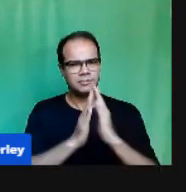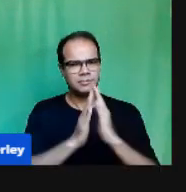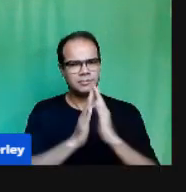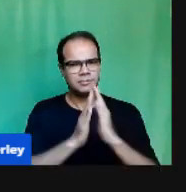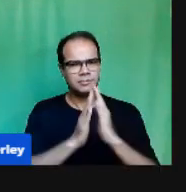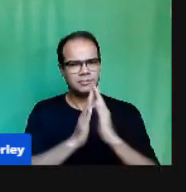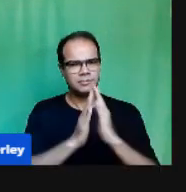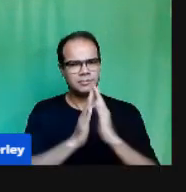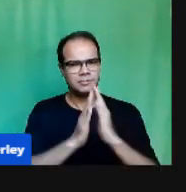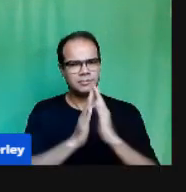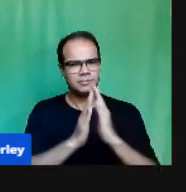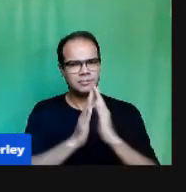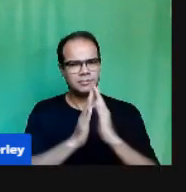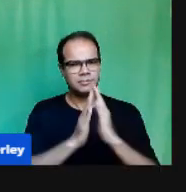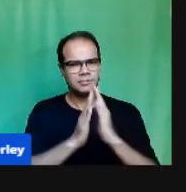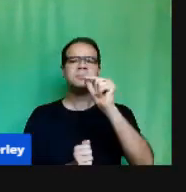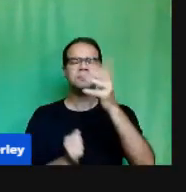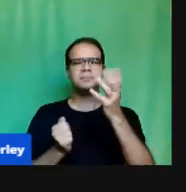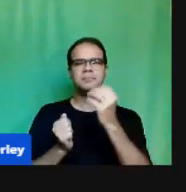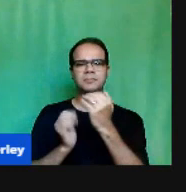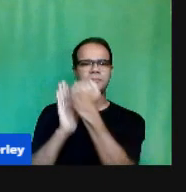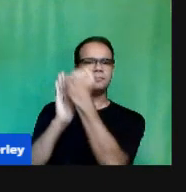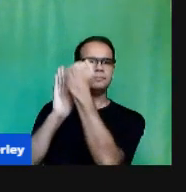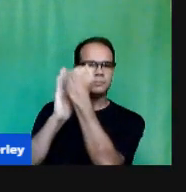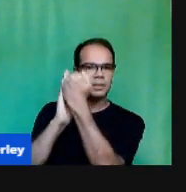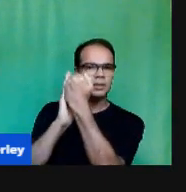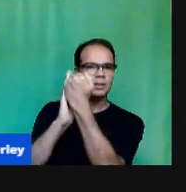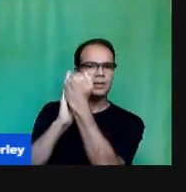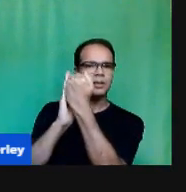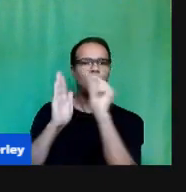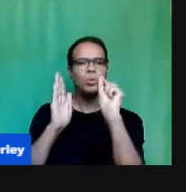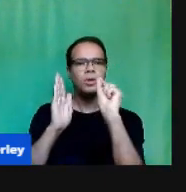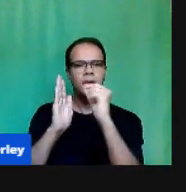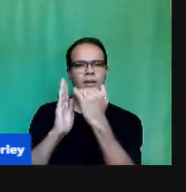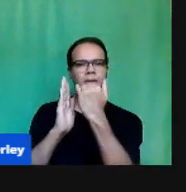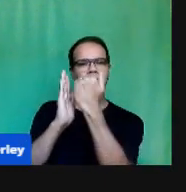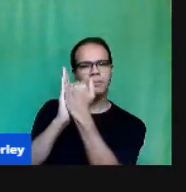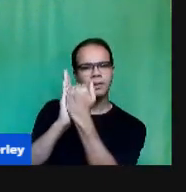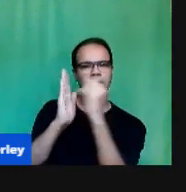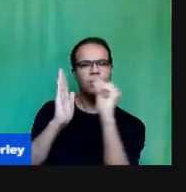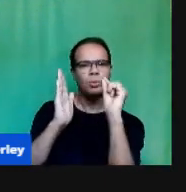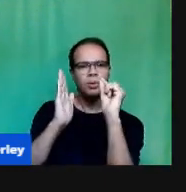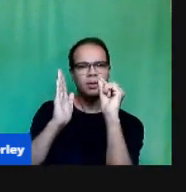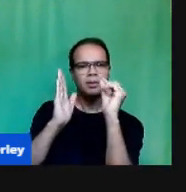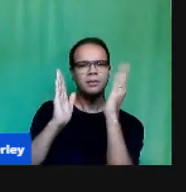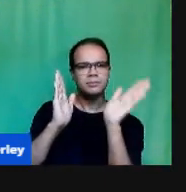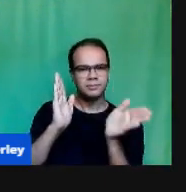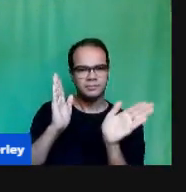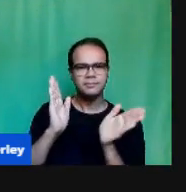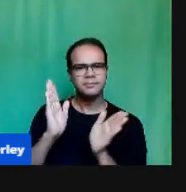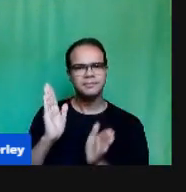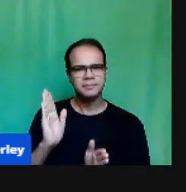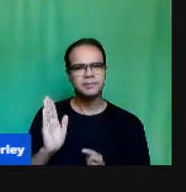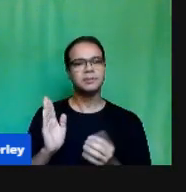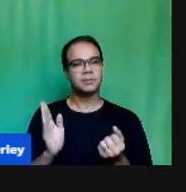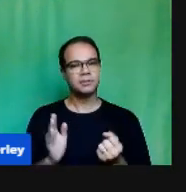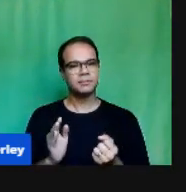A nossa pauta A apresentação A mensagem